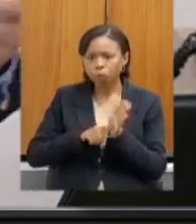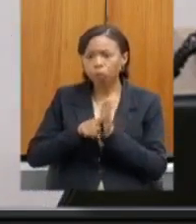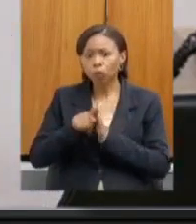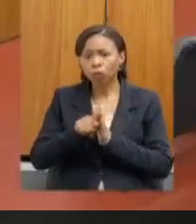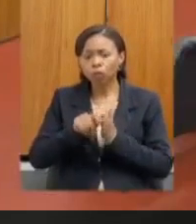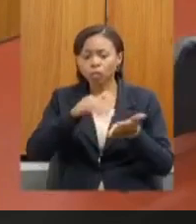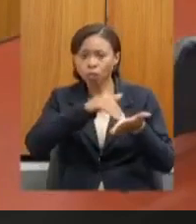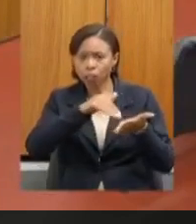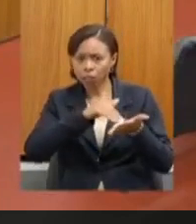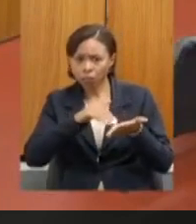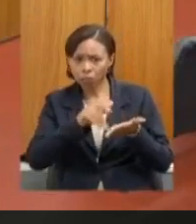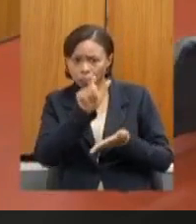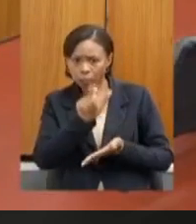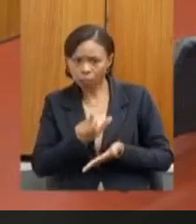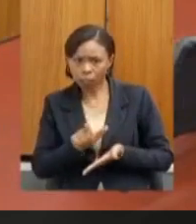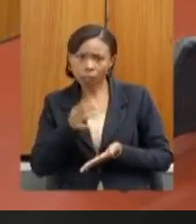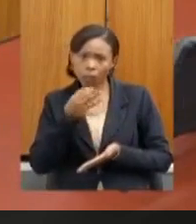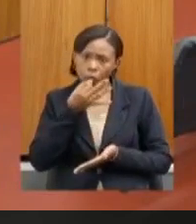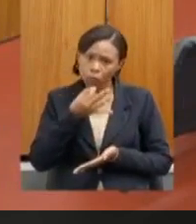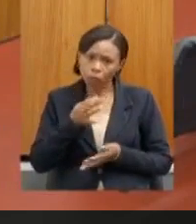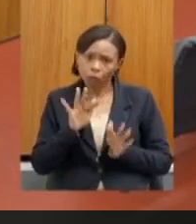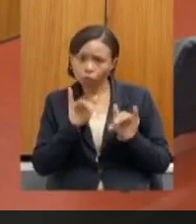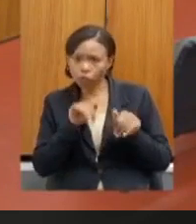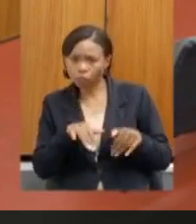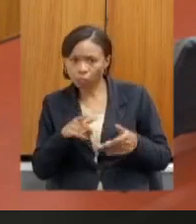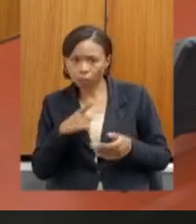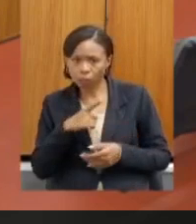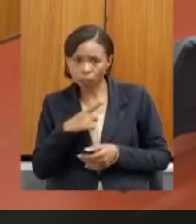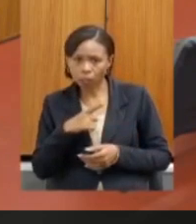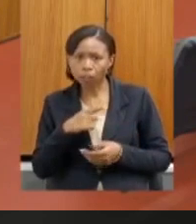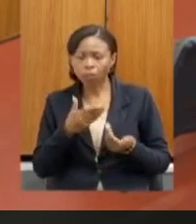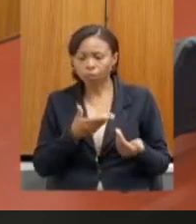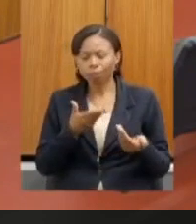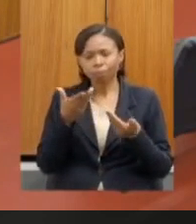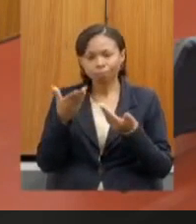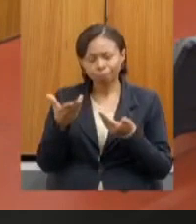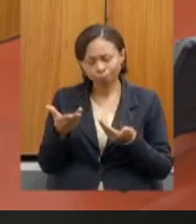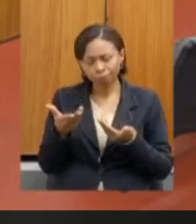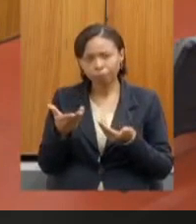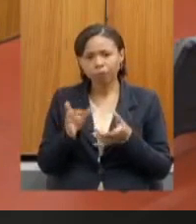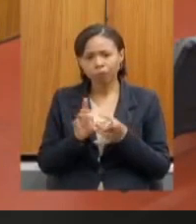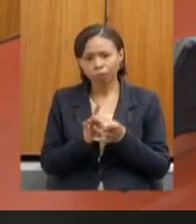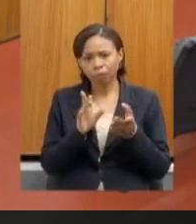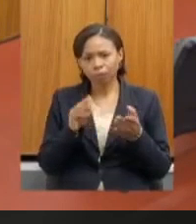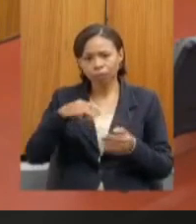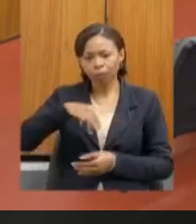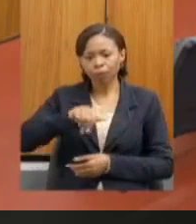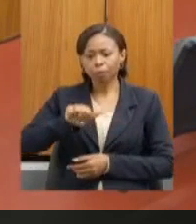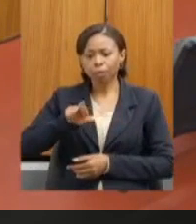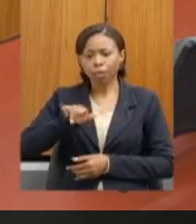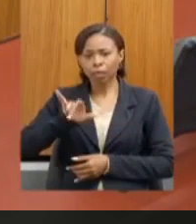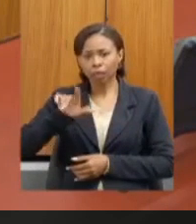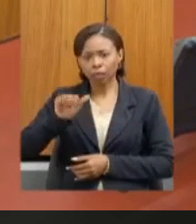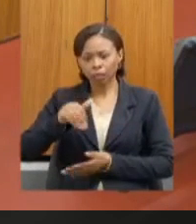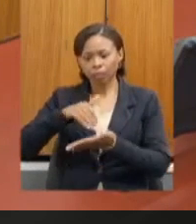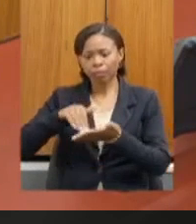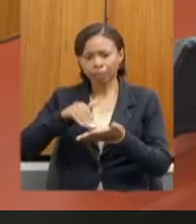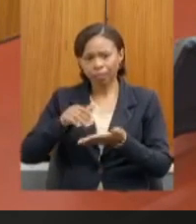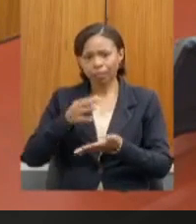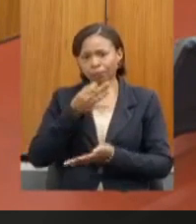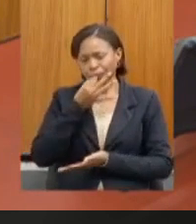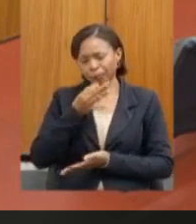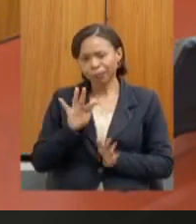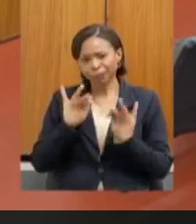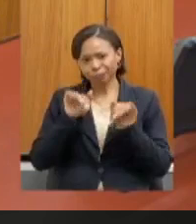secretária se tem alguma consideração final. passa as palavras aqui à nossa querida secretária Marília para suas considerações finais.